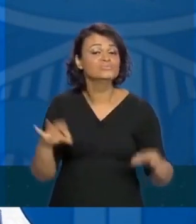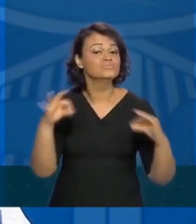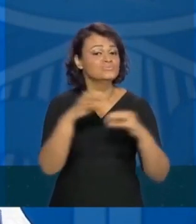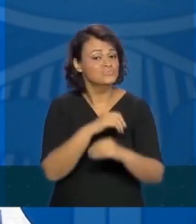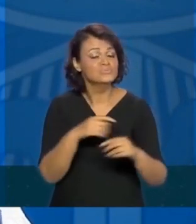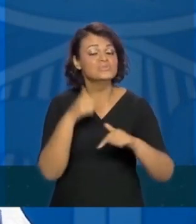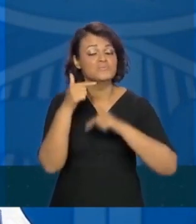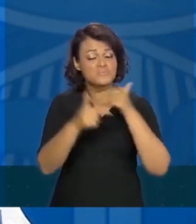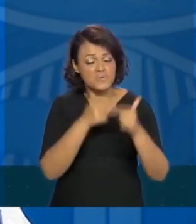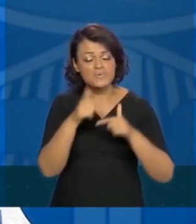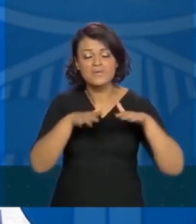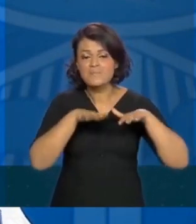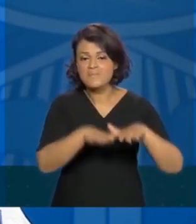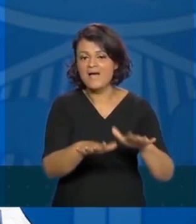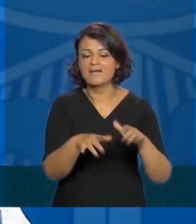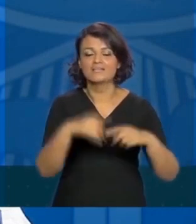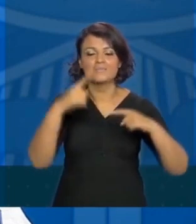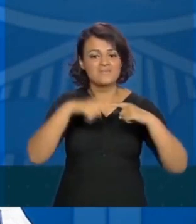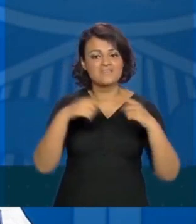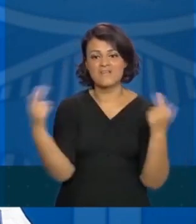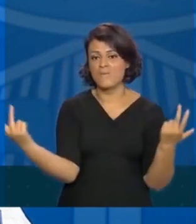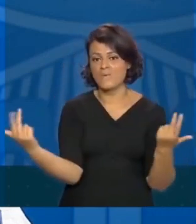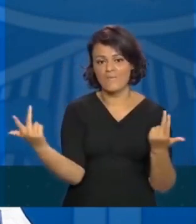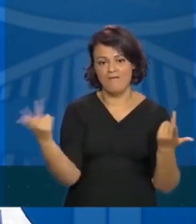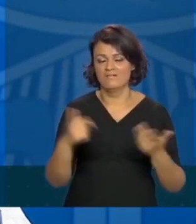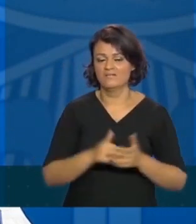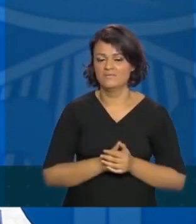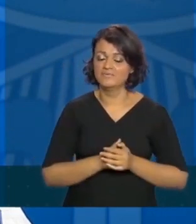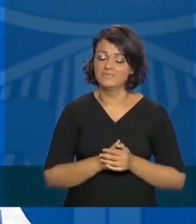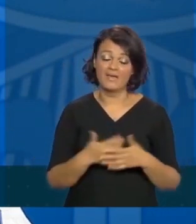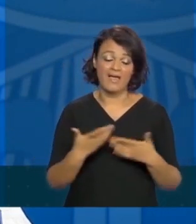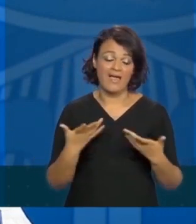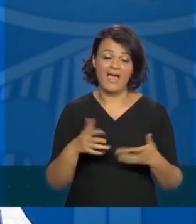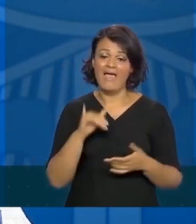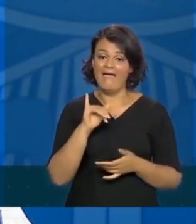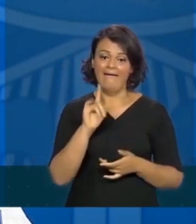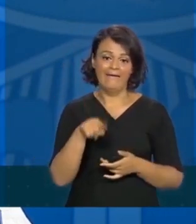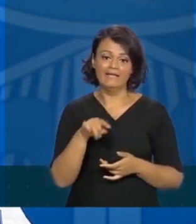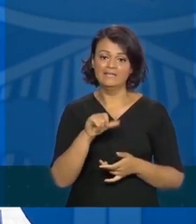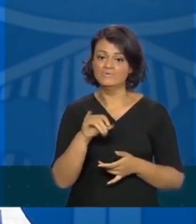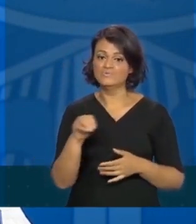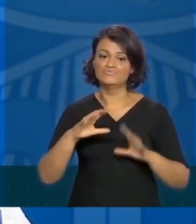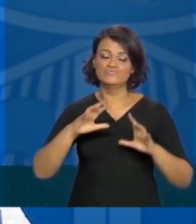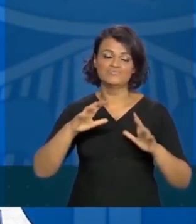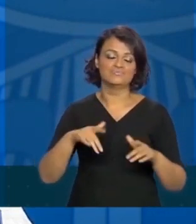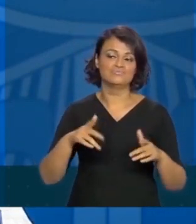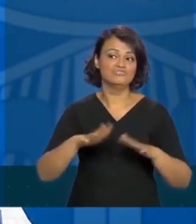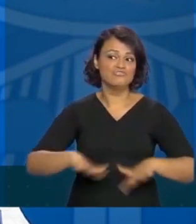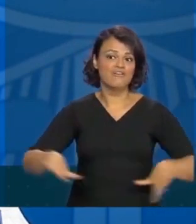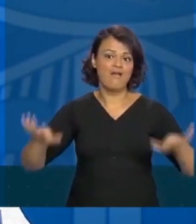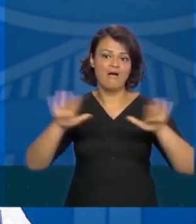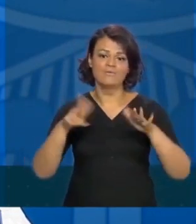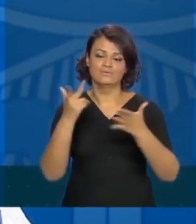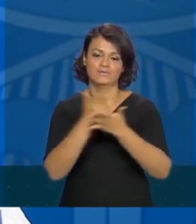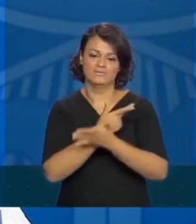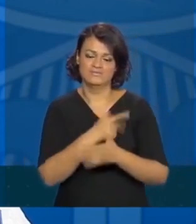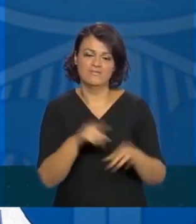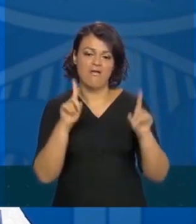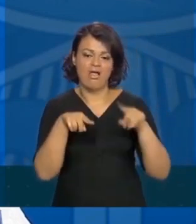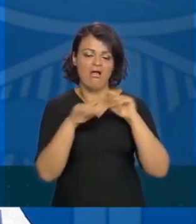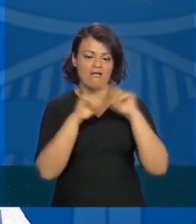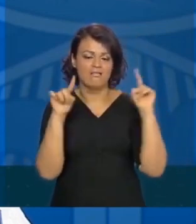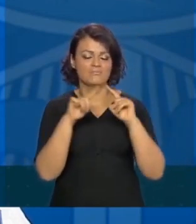mesmos equipamentos e mesmos materiais. Esse é o quadro geral. Essa é a queixa